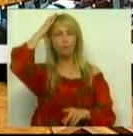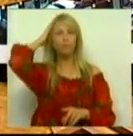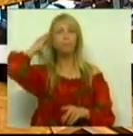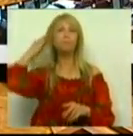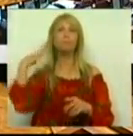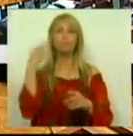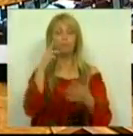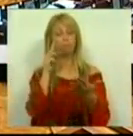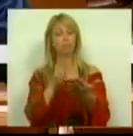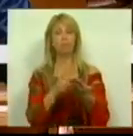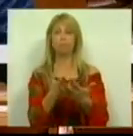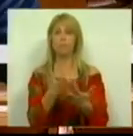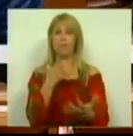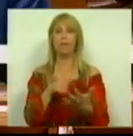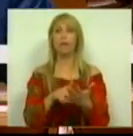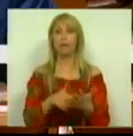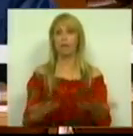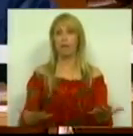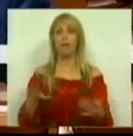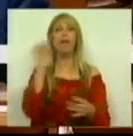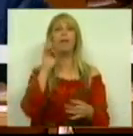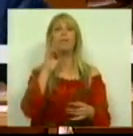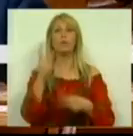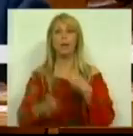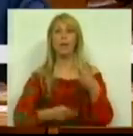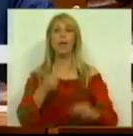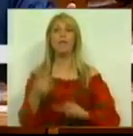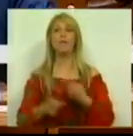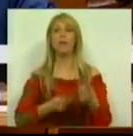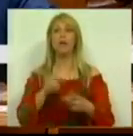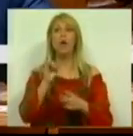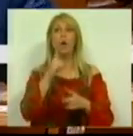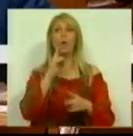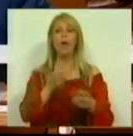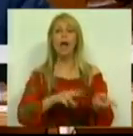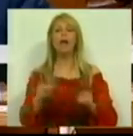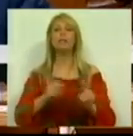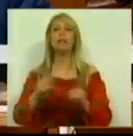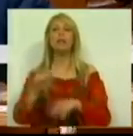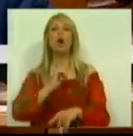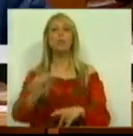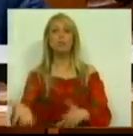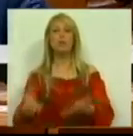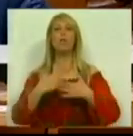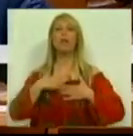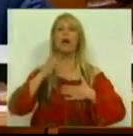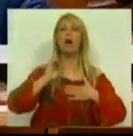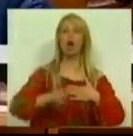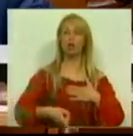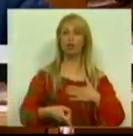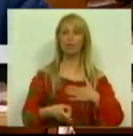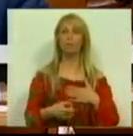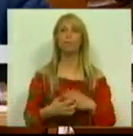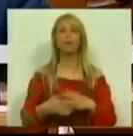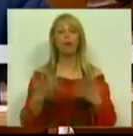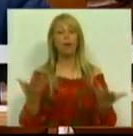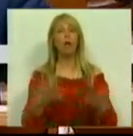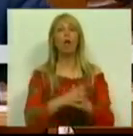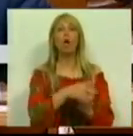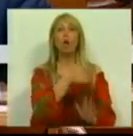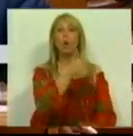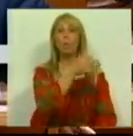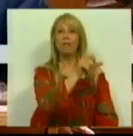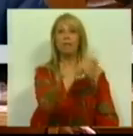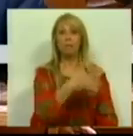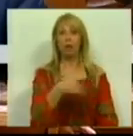evidências, importa também analisar as alternativas que a oposição aqui nos traz. Da parte do Partido Comunista e do Bloco de Esquerda,